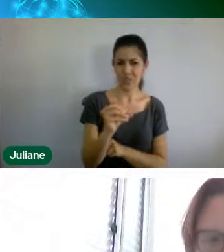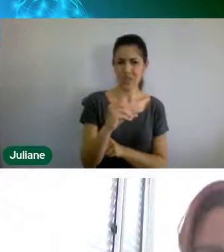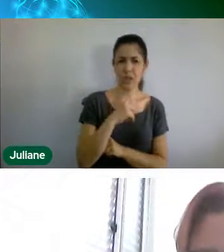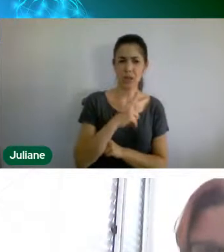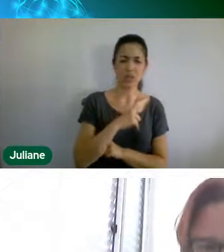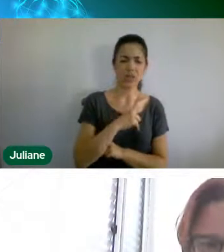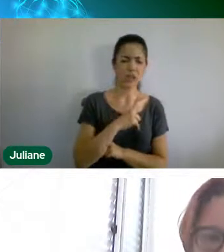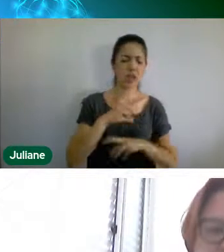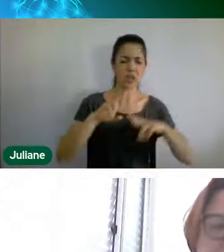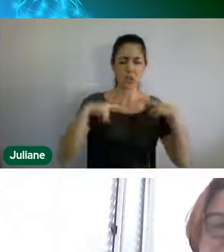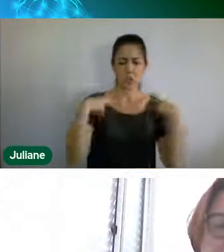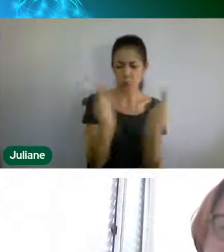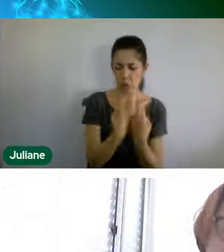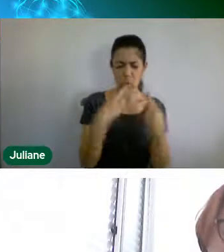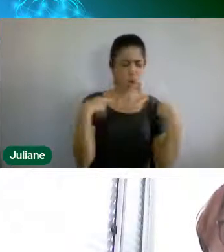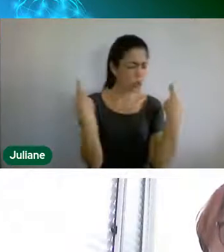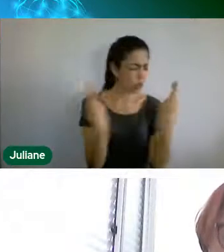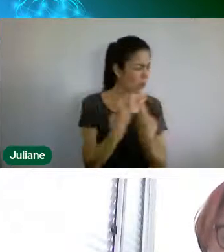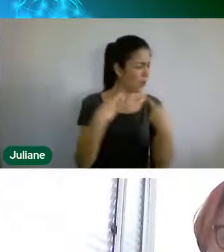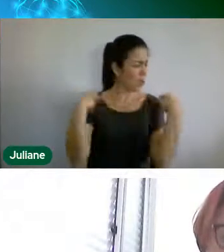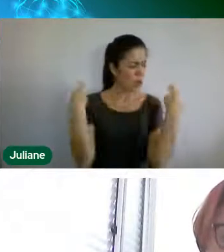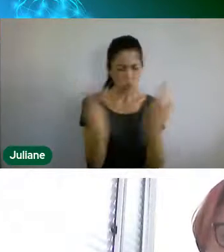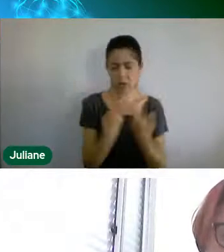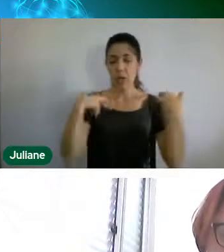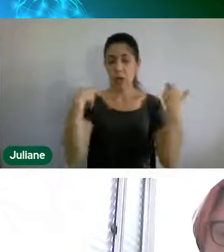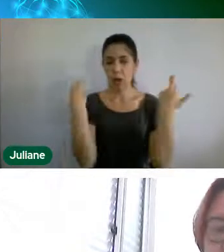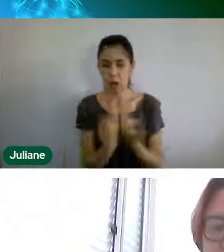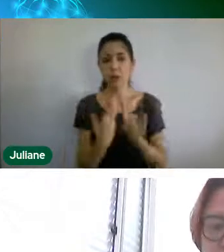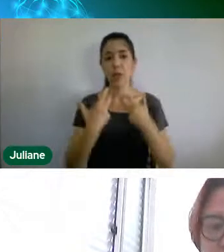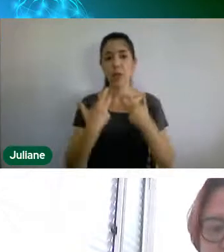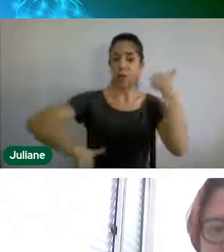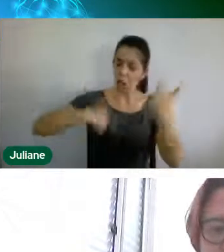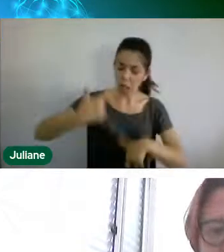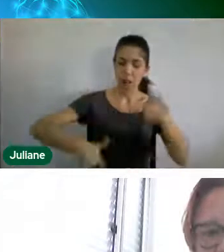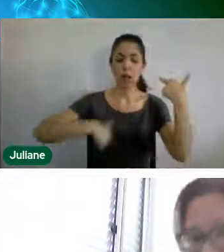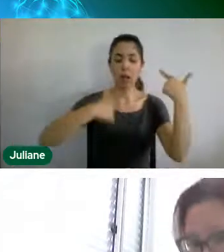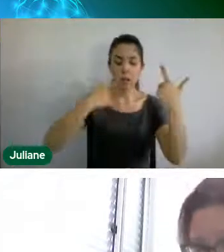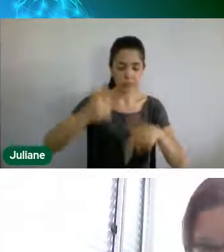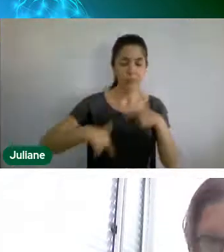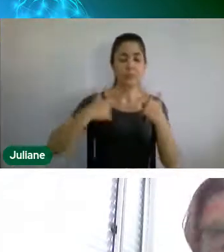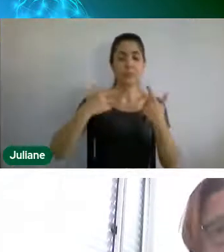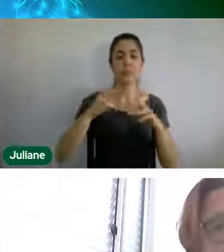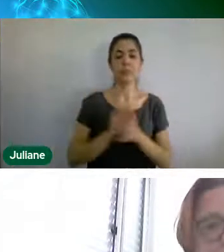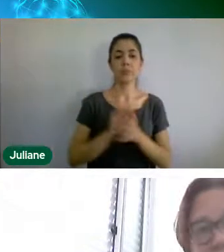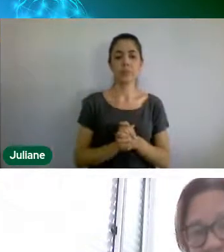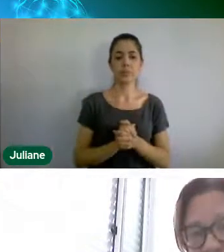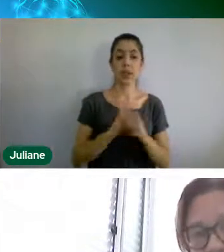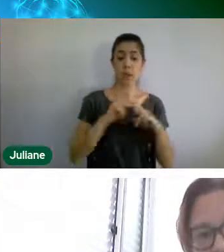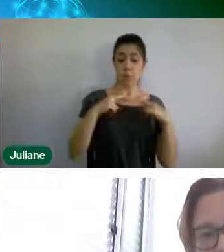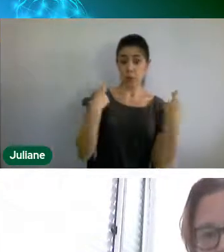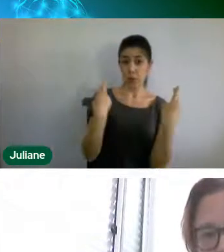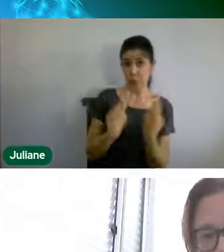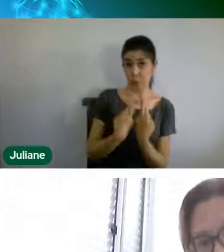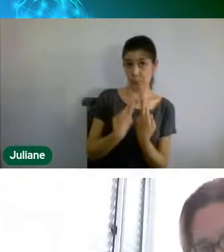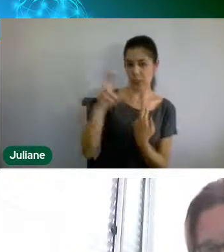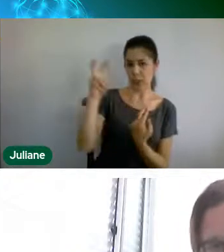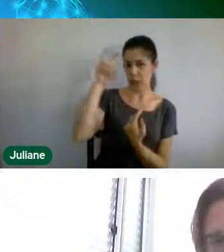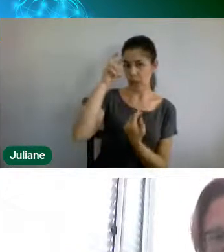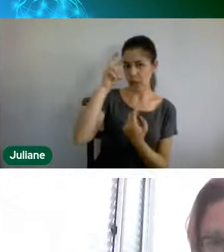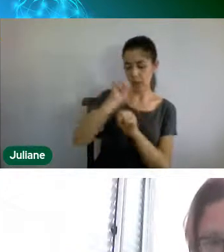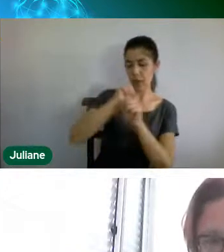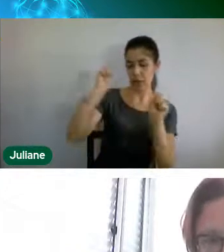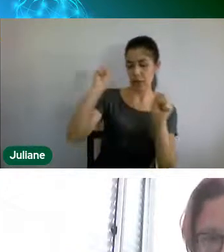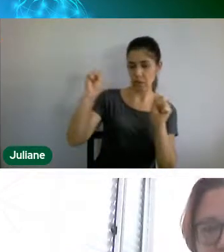trabalhou muito, a gente tinha reuniões quinta de manhã e sexta à